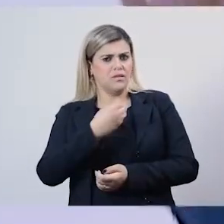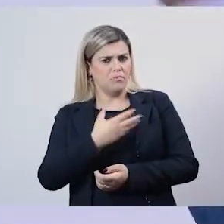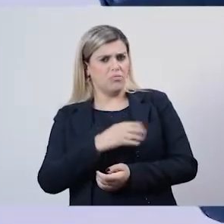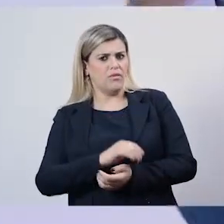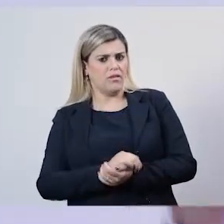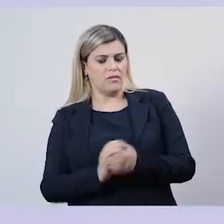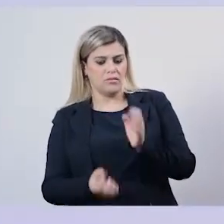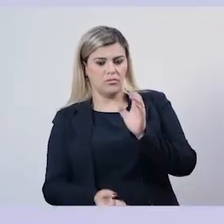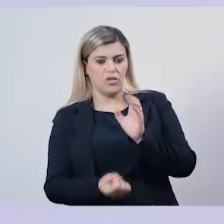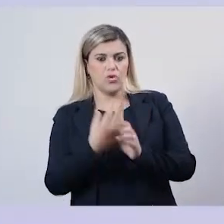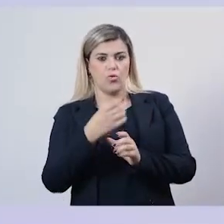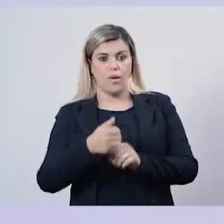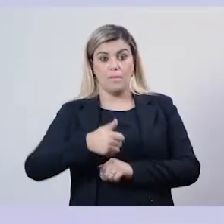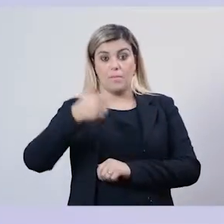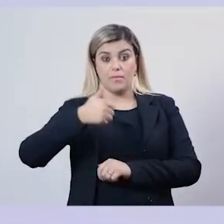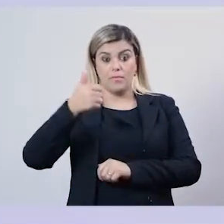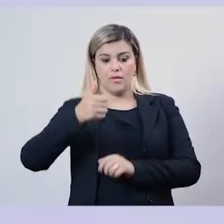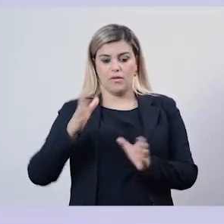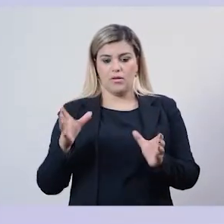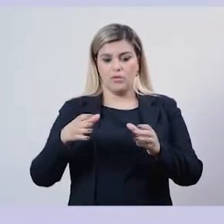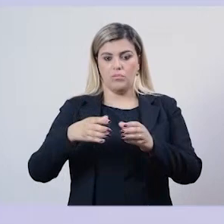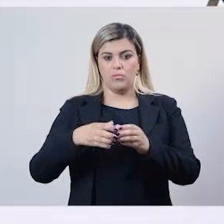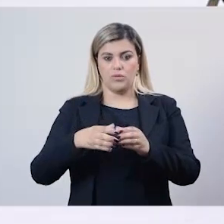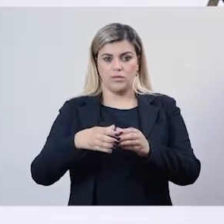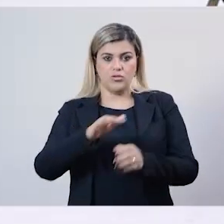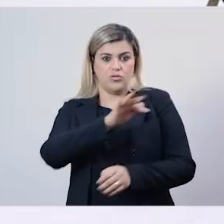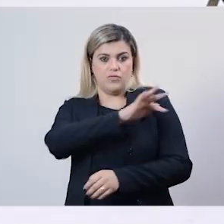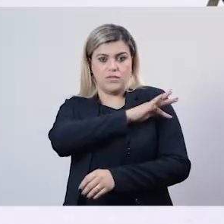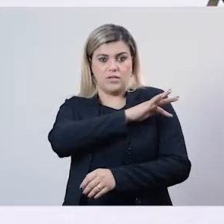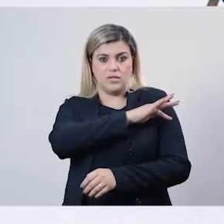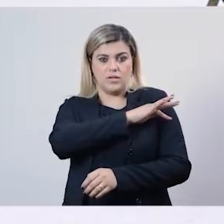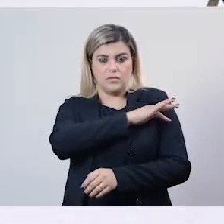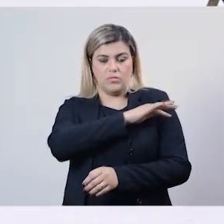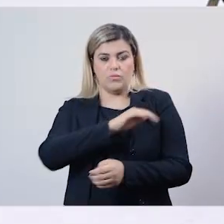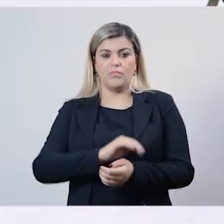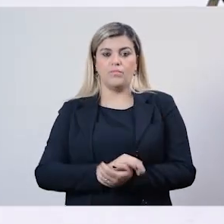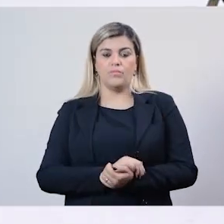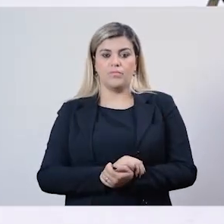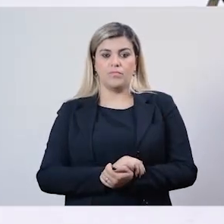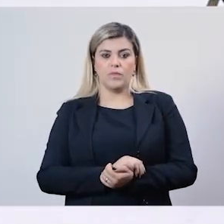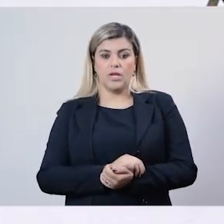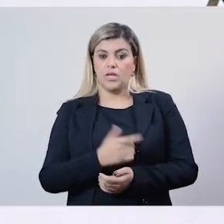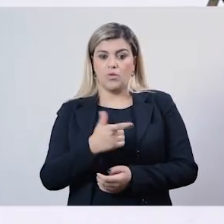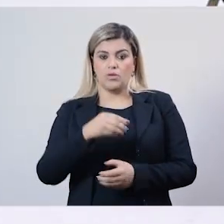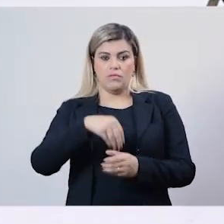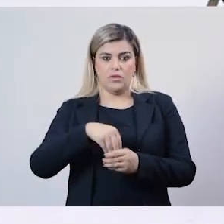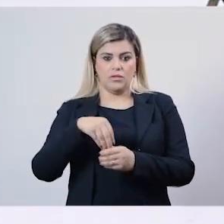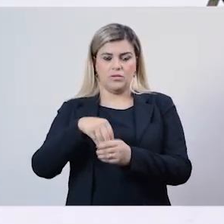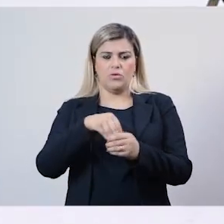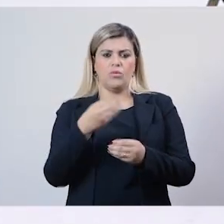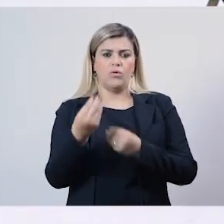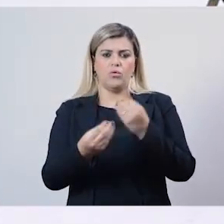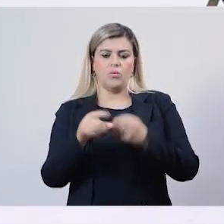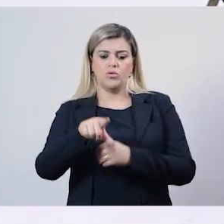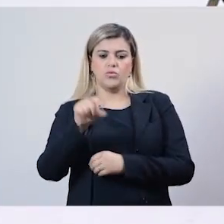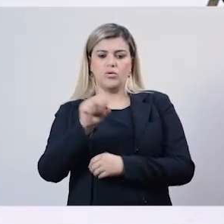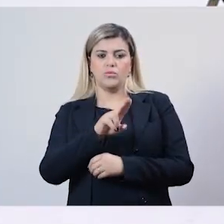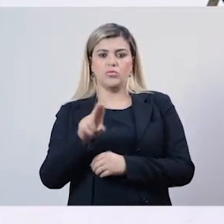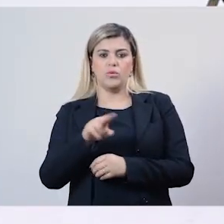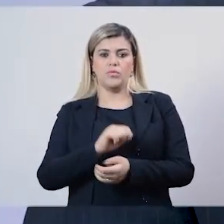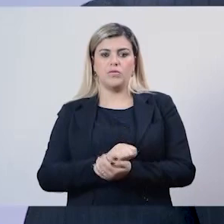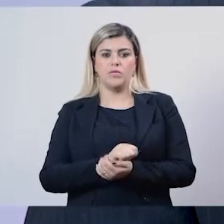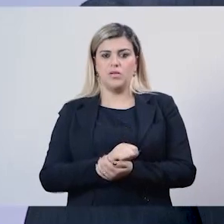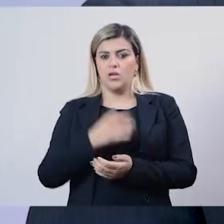composição, então, por indicação do ministro do trabalho. Não teve eleição. E o critério da escolha desses nomes, vocês desconhecem? Não,